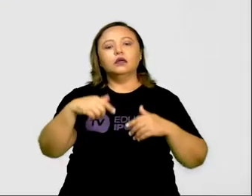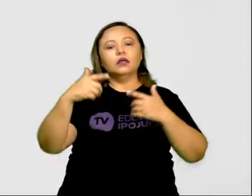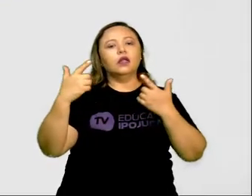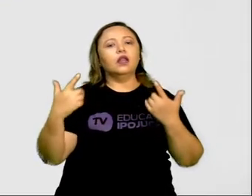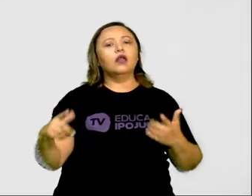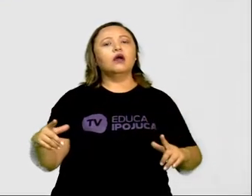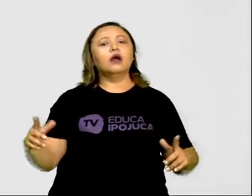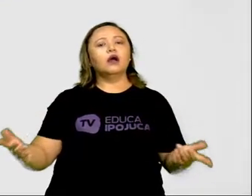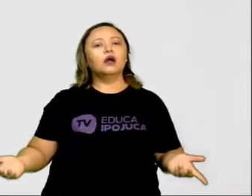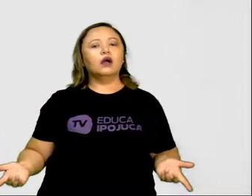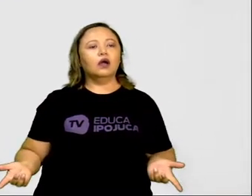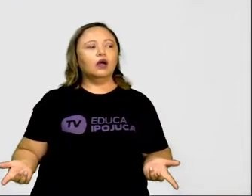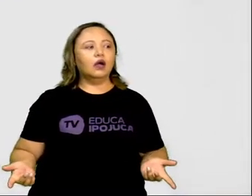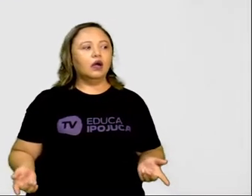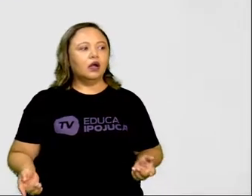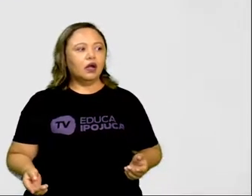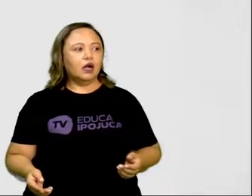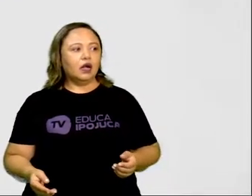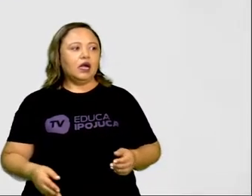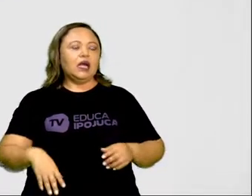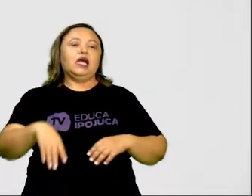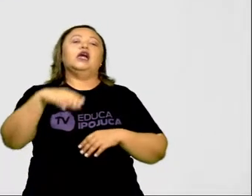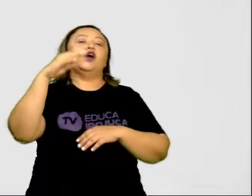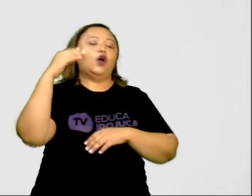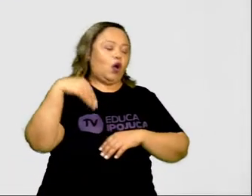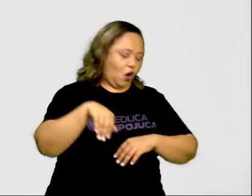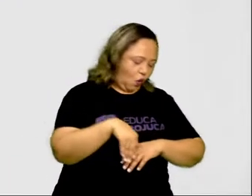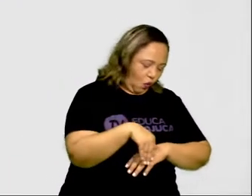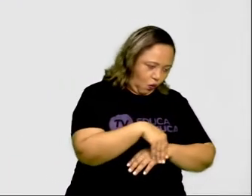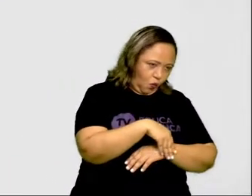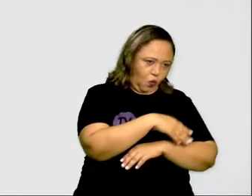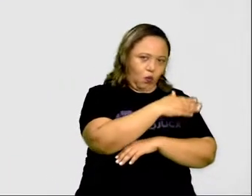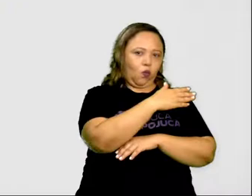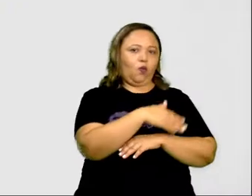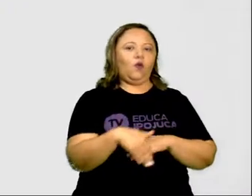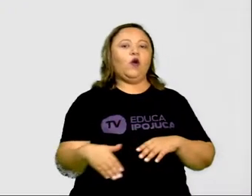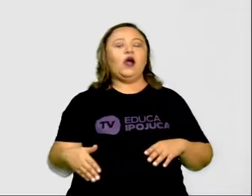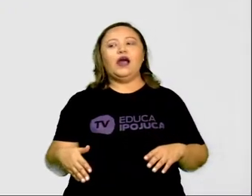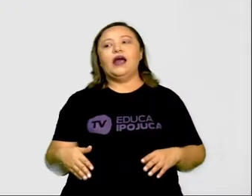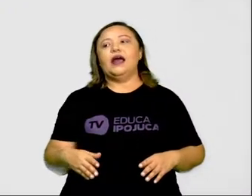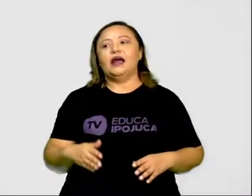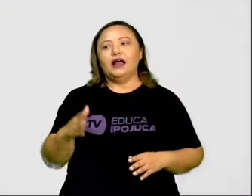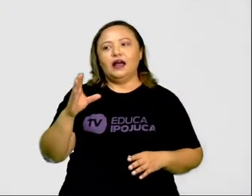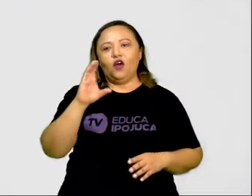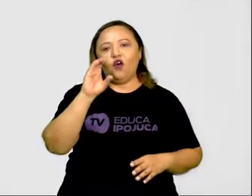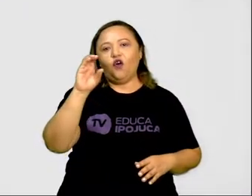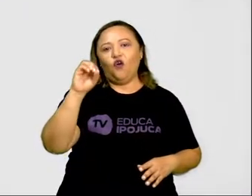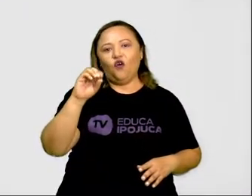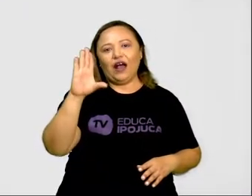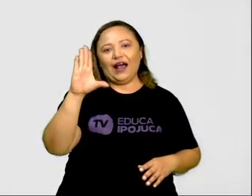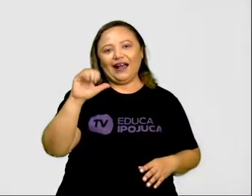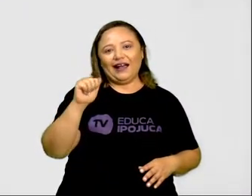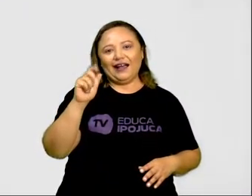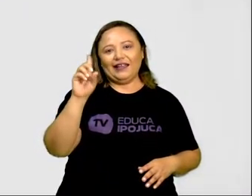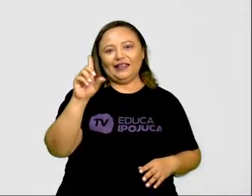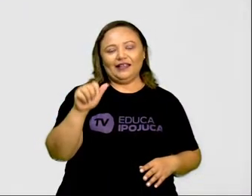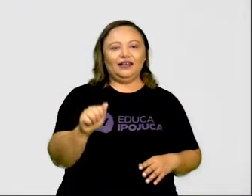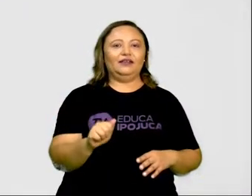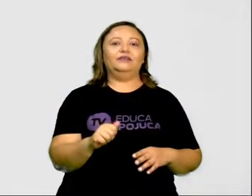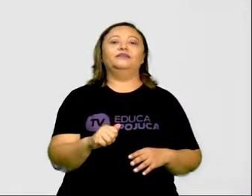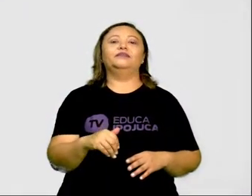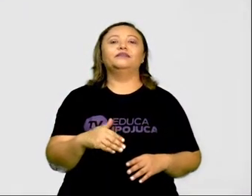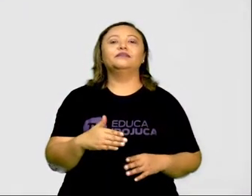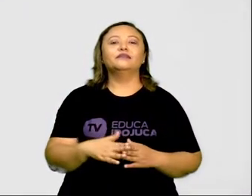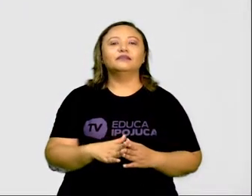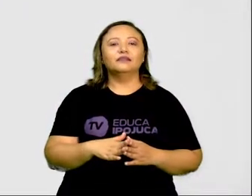Vamos juntos? Rua da Cocada, 25. E a referência é lá na Casa das